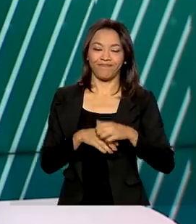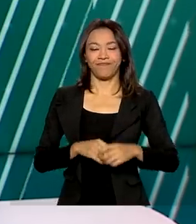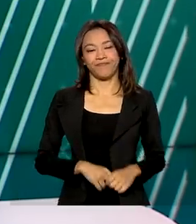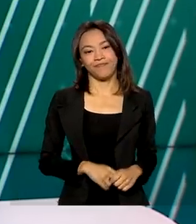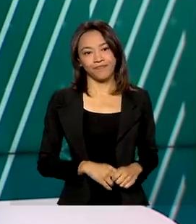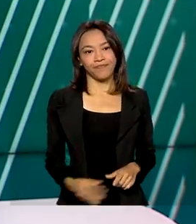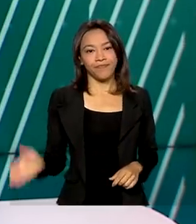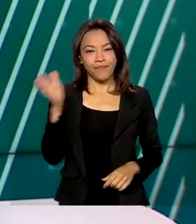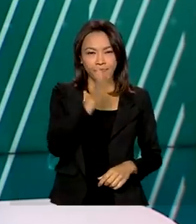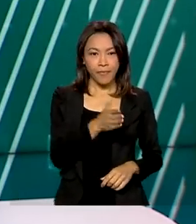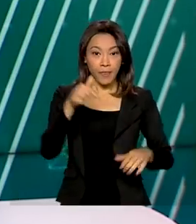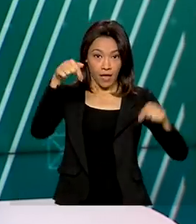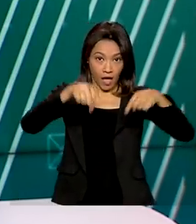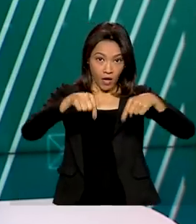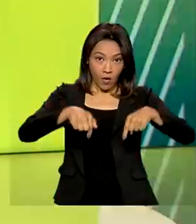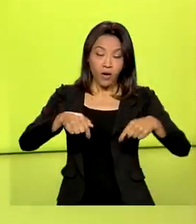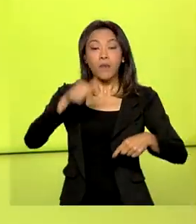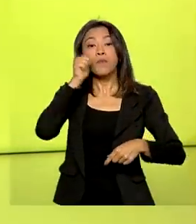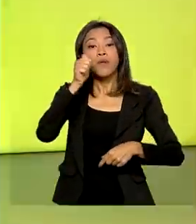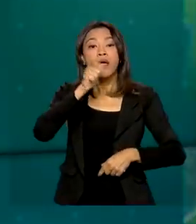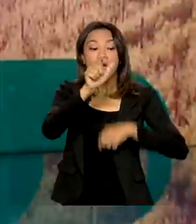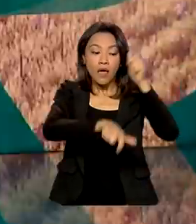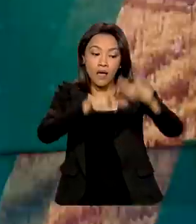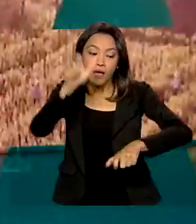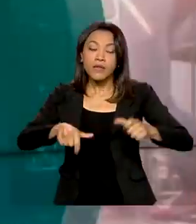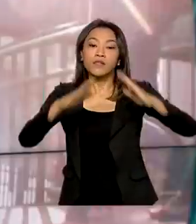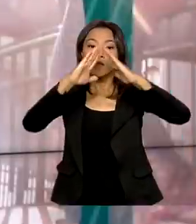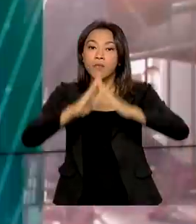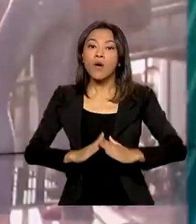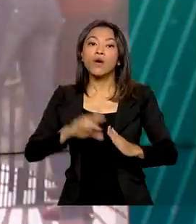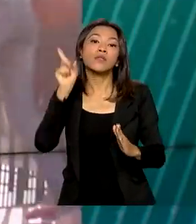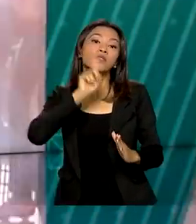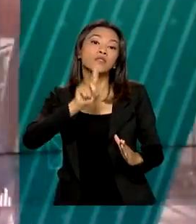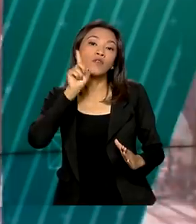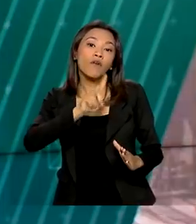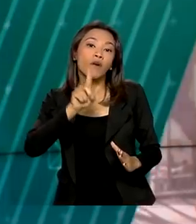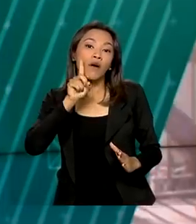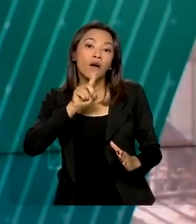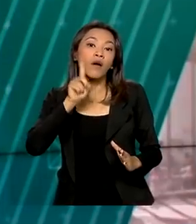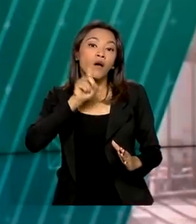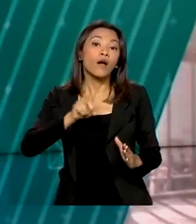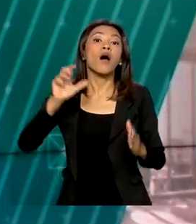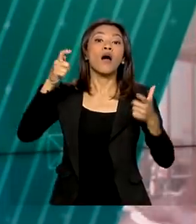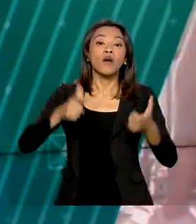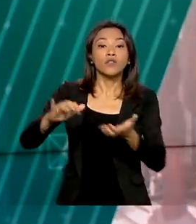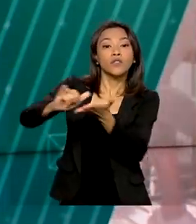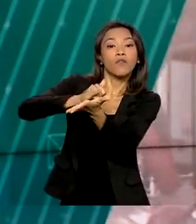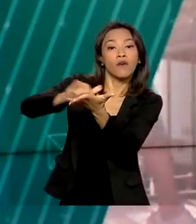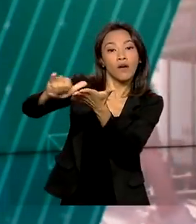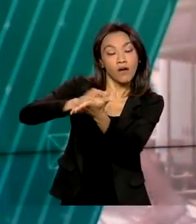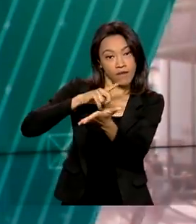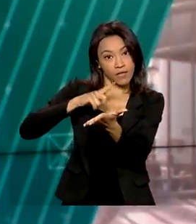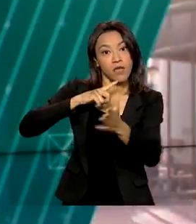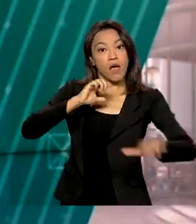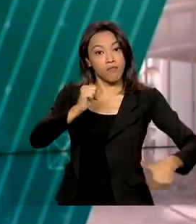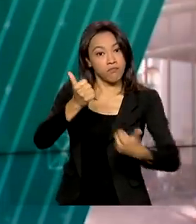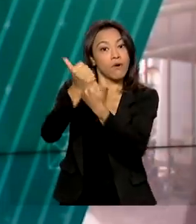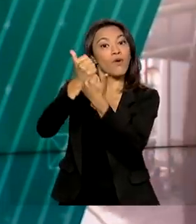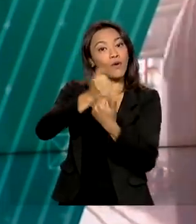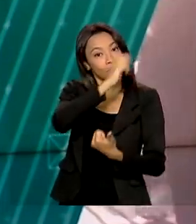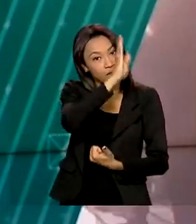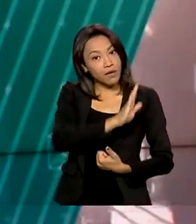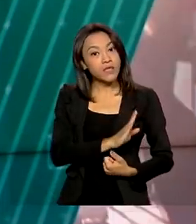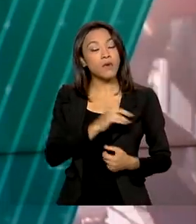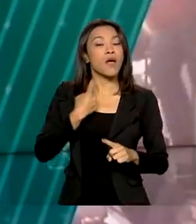A partir de agora, brasileiras que vivem em Nova Iorque, nos Estados Unidos, poderão contar com o apoio e a assistência do